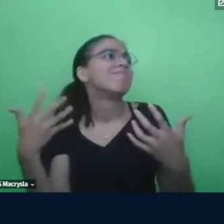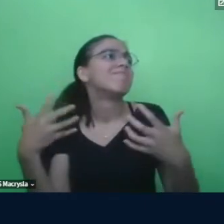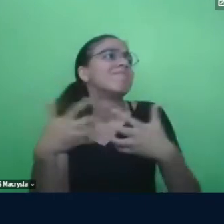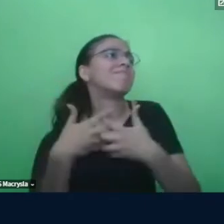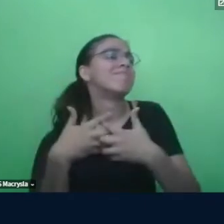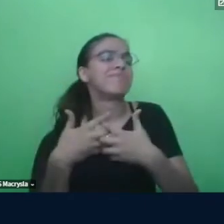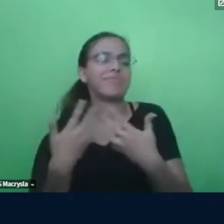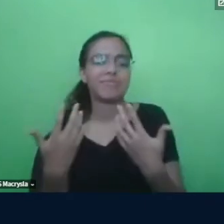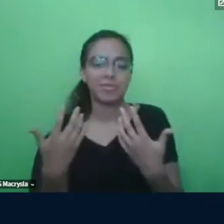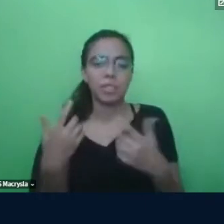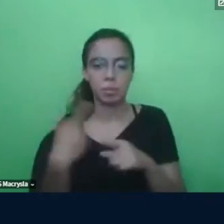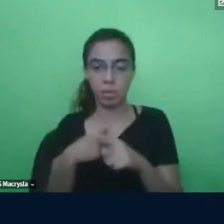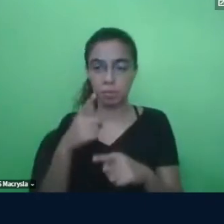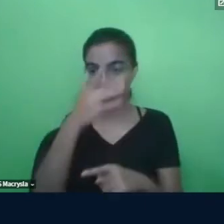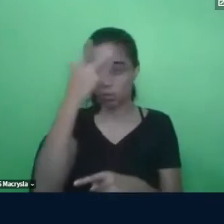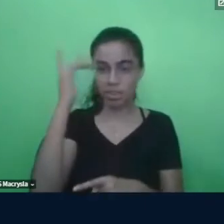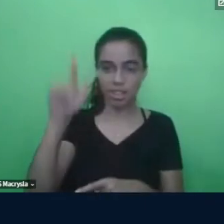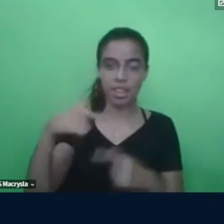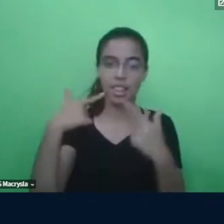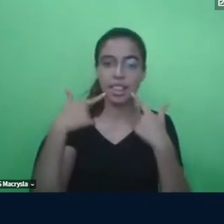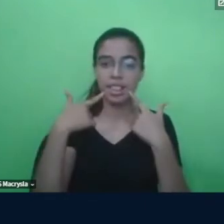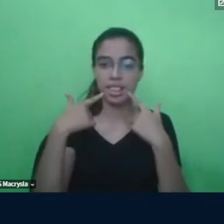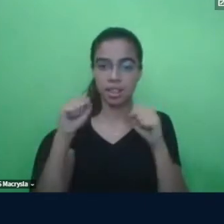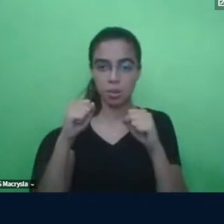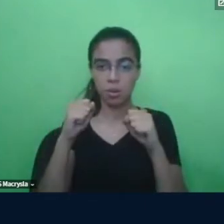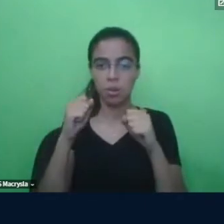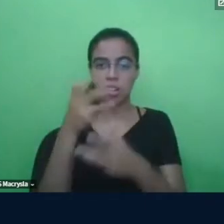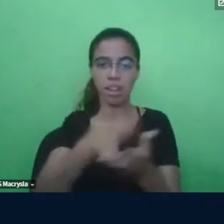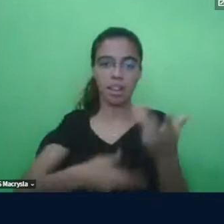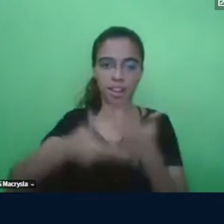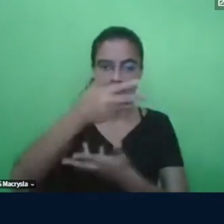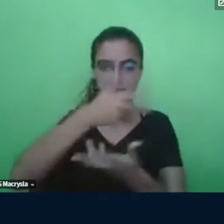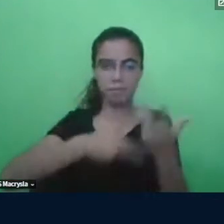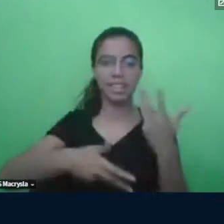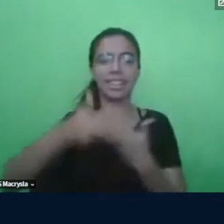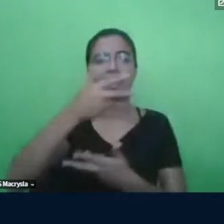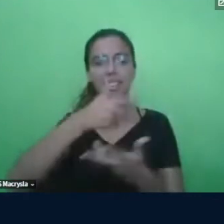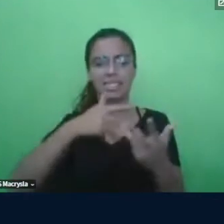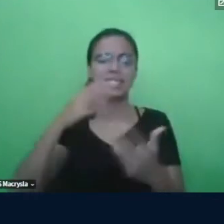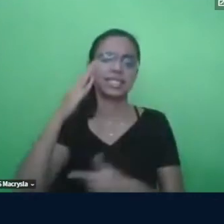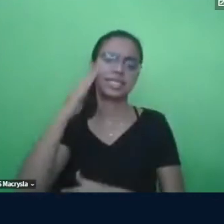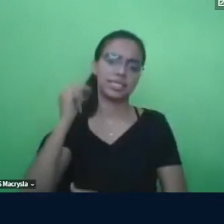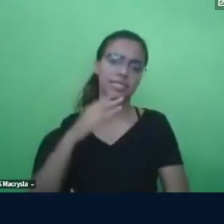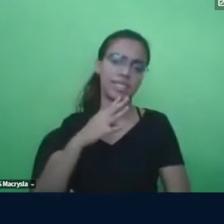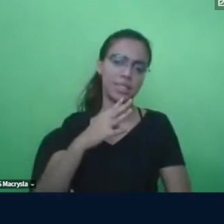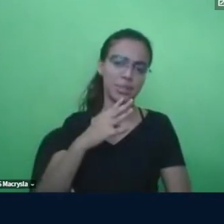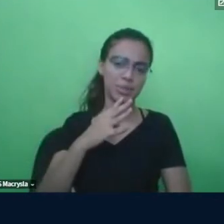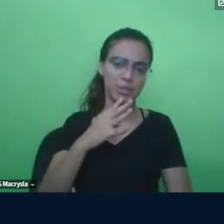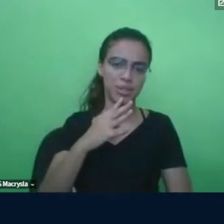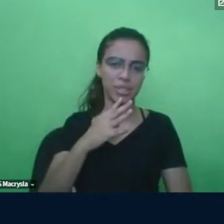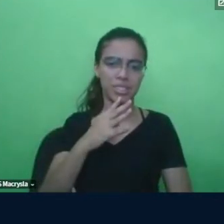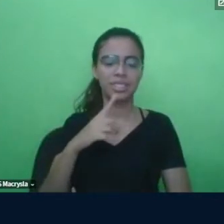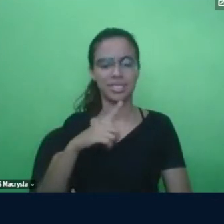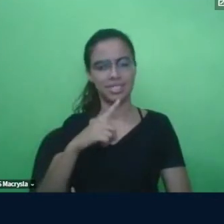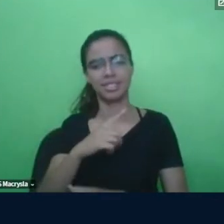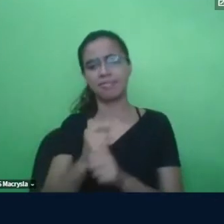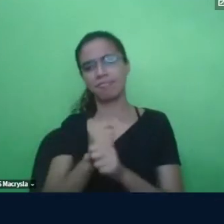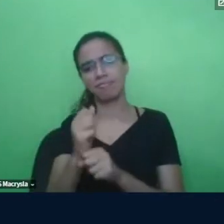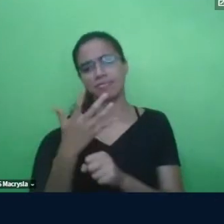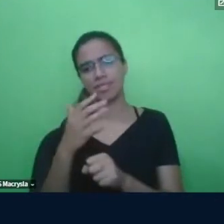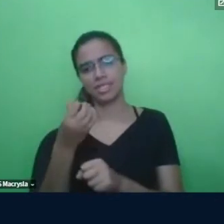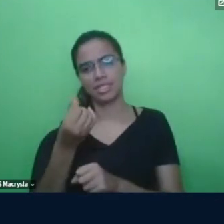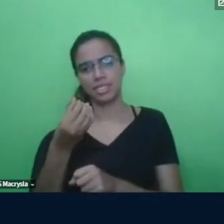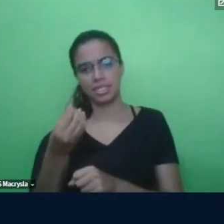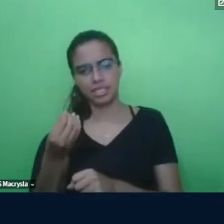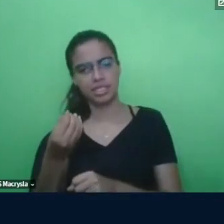é da linguística aplicada sabe do que a gente está falando, para quem não é, muito rapidamente, a gente tem na década de 60, começando com os 60,